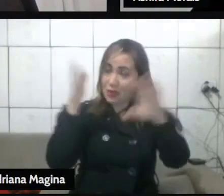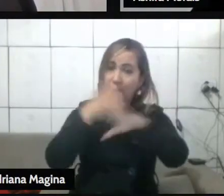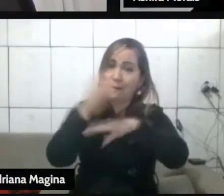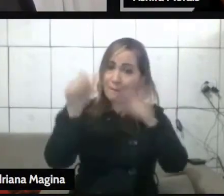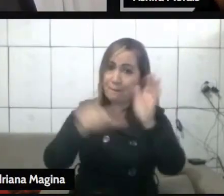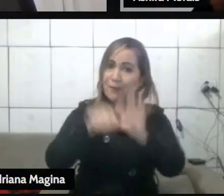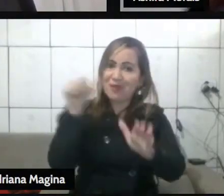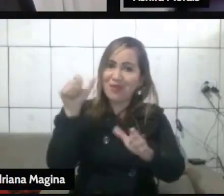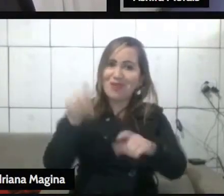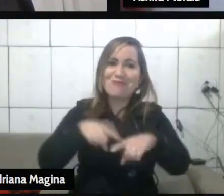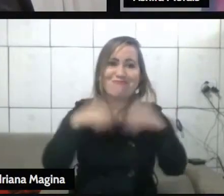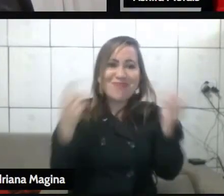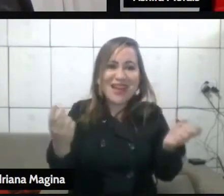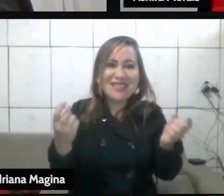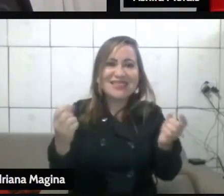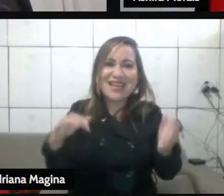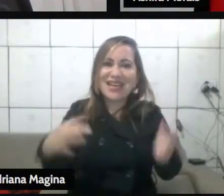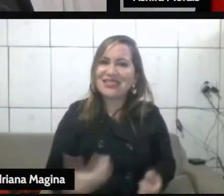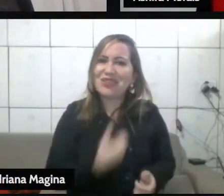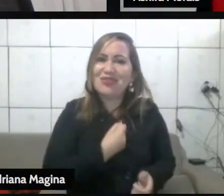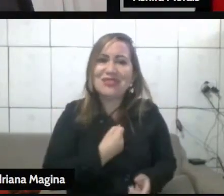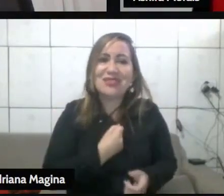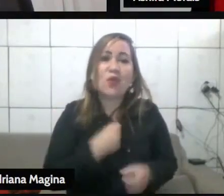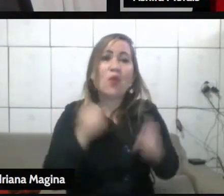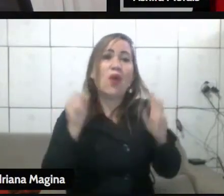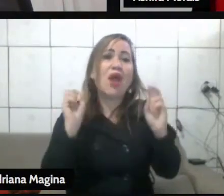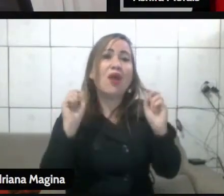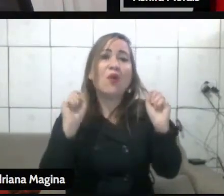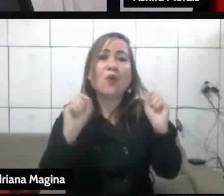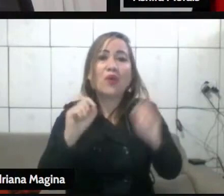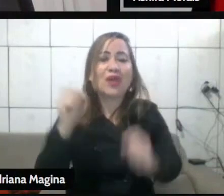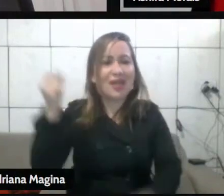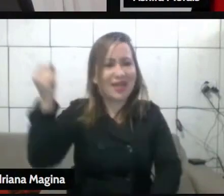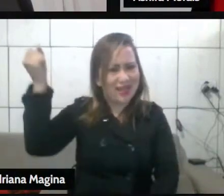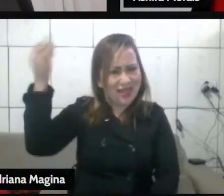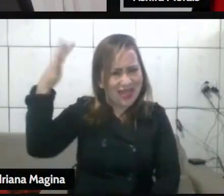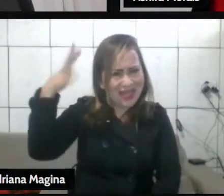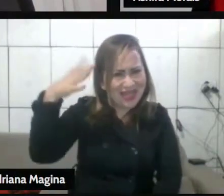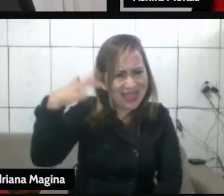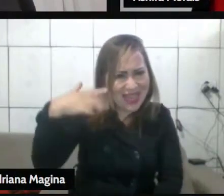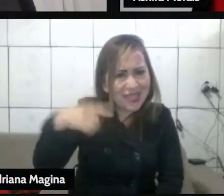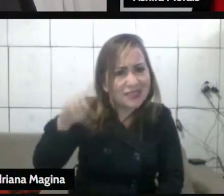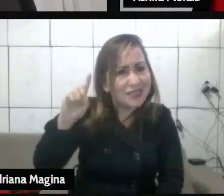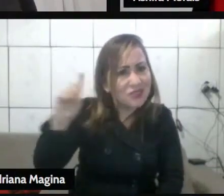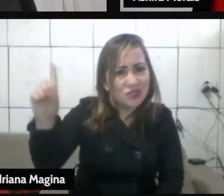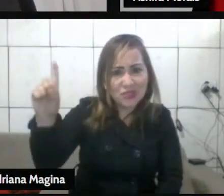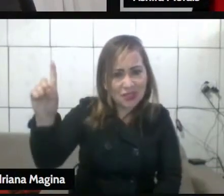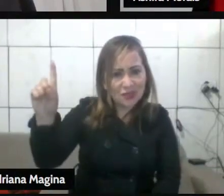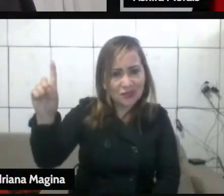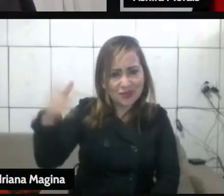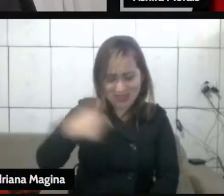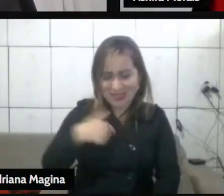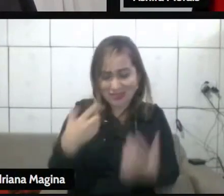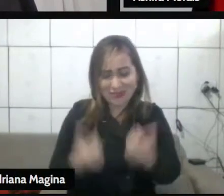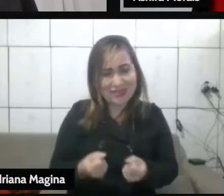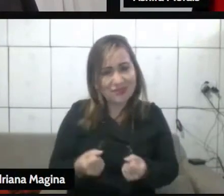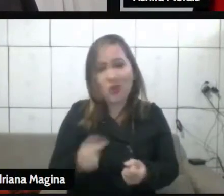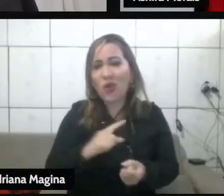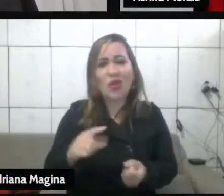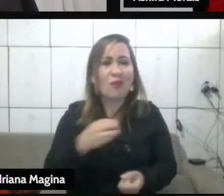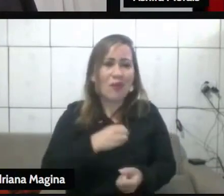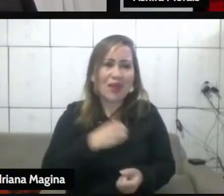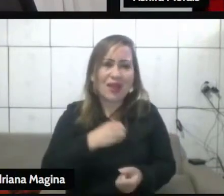pelas obras, a salvação é pela graça. Não é o mérito, é o mérito de Cristo que me torna salvo.